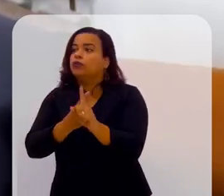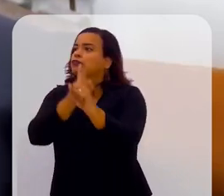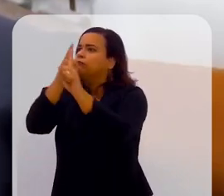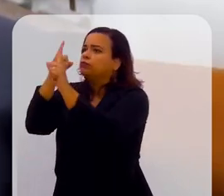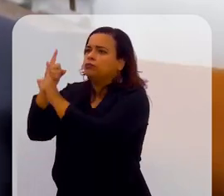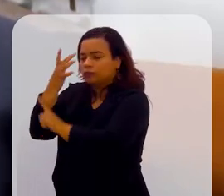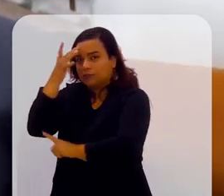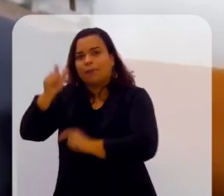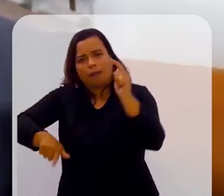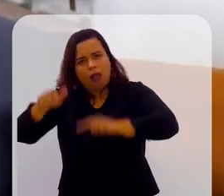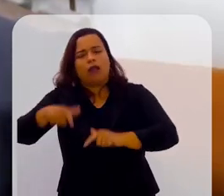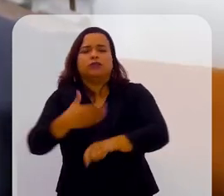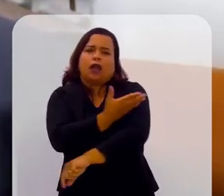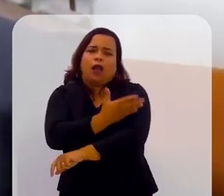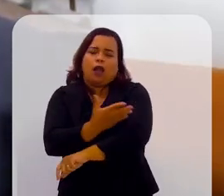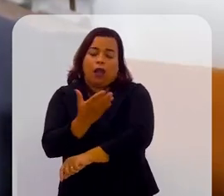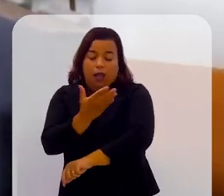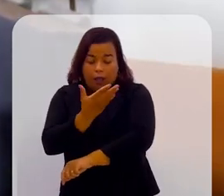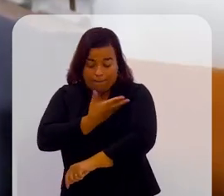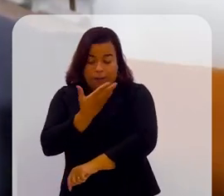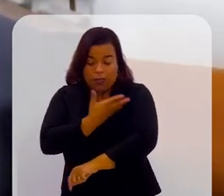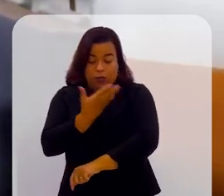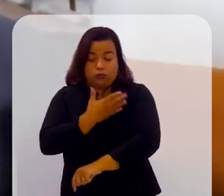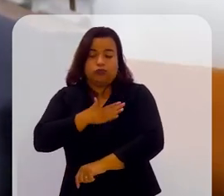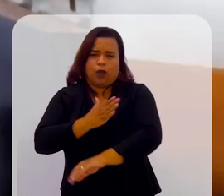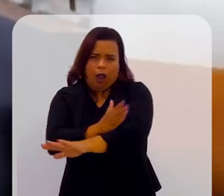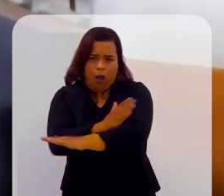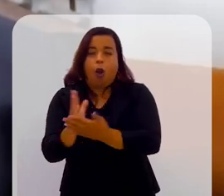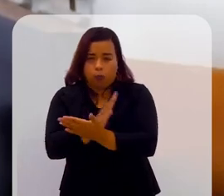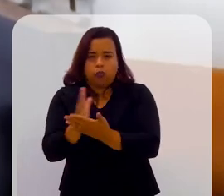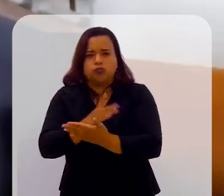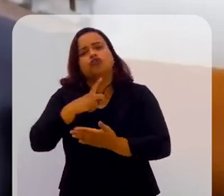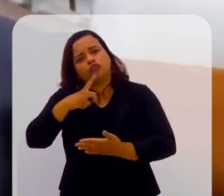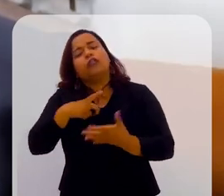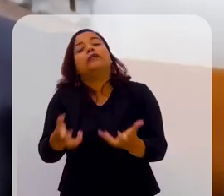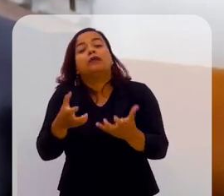algumas pessoas. Então, tinha alguns amigos meus que queriam...